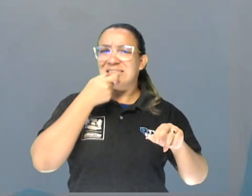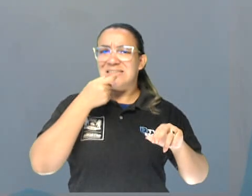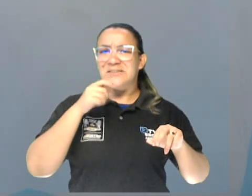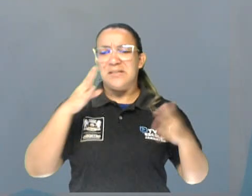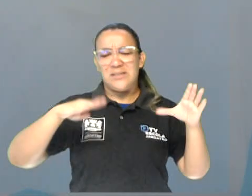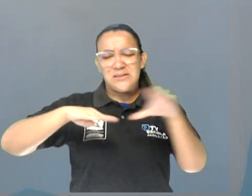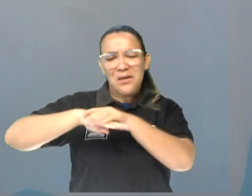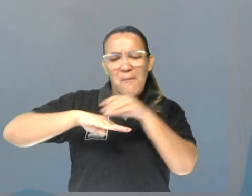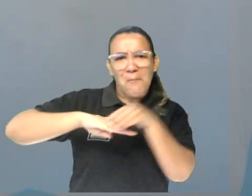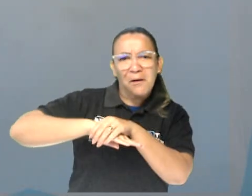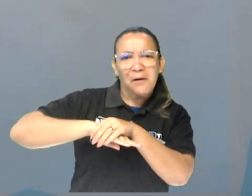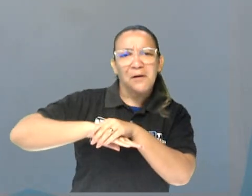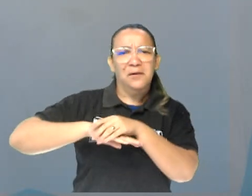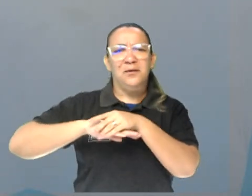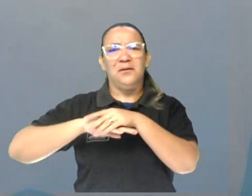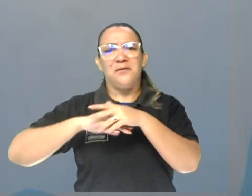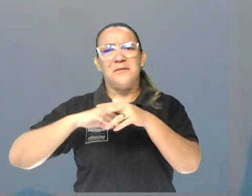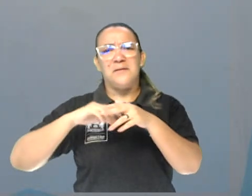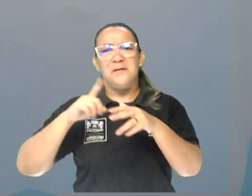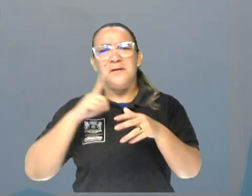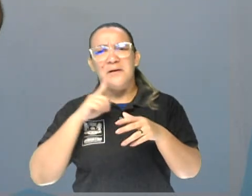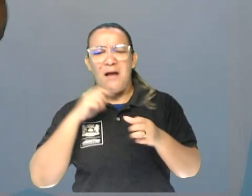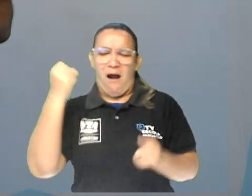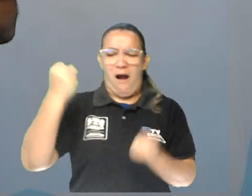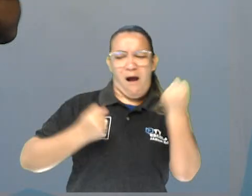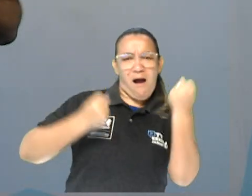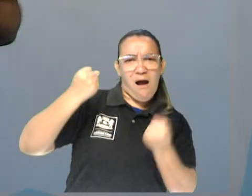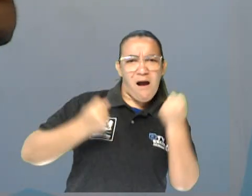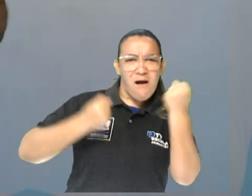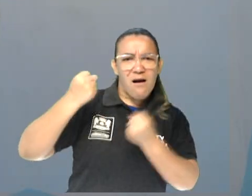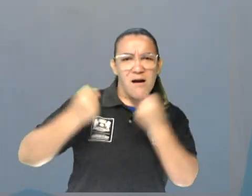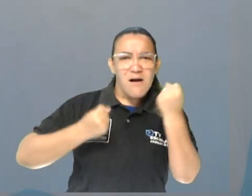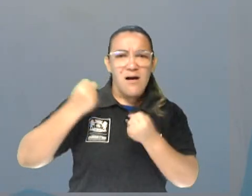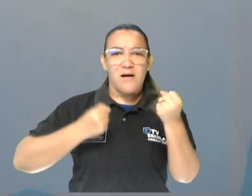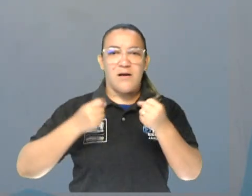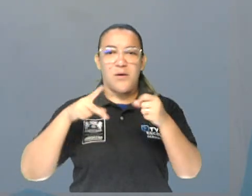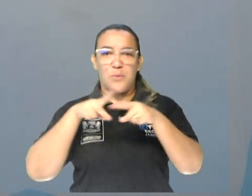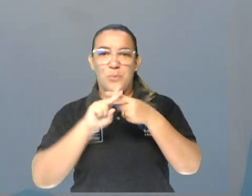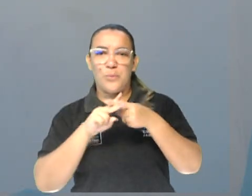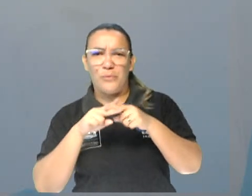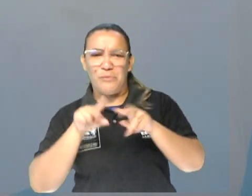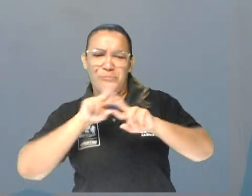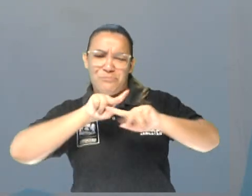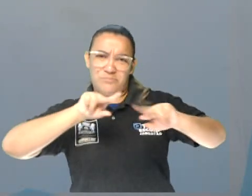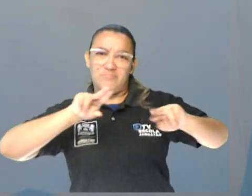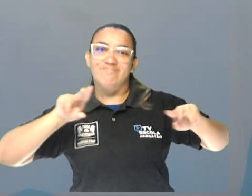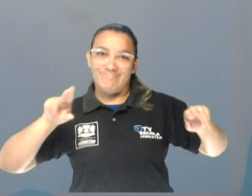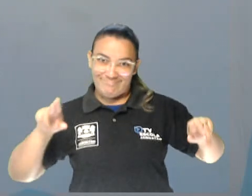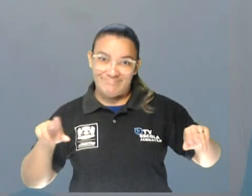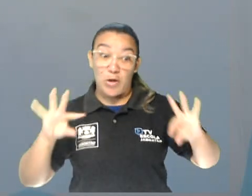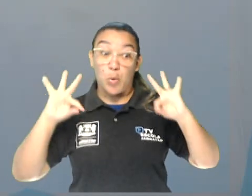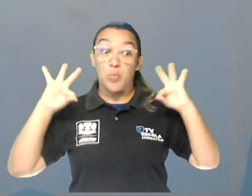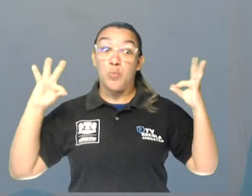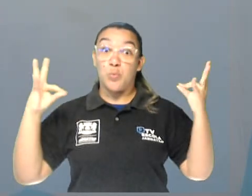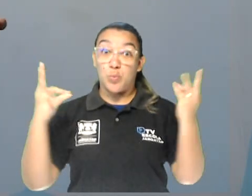sapato, a gente tem Factory de carro, de montagem e assim por diante. Então, todos esses lugares